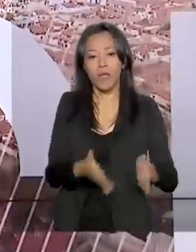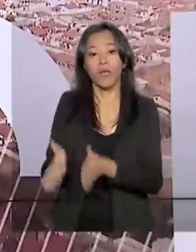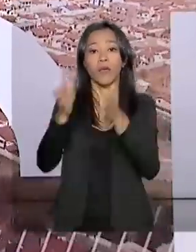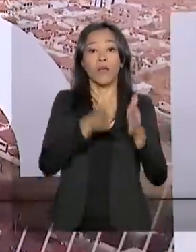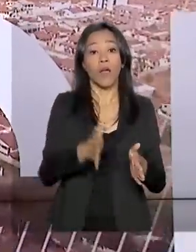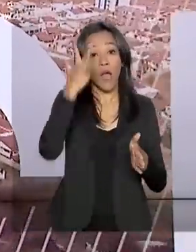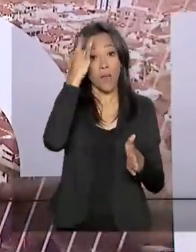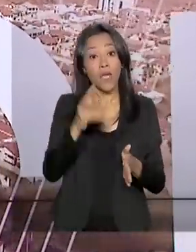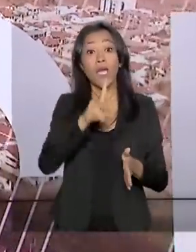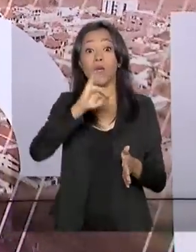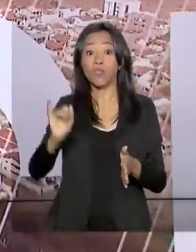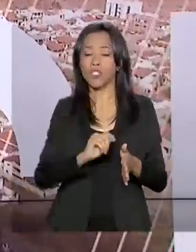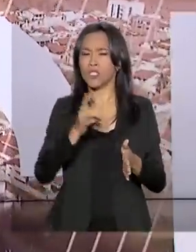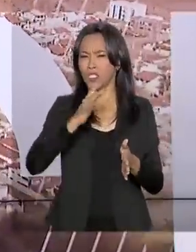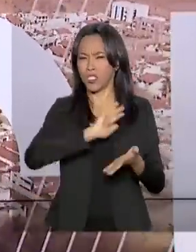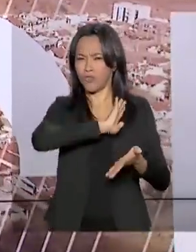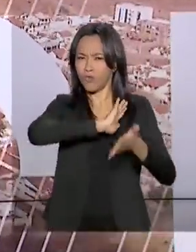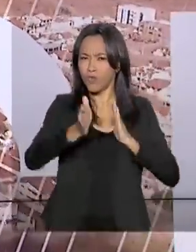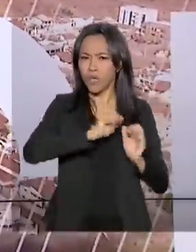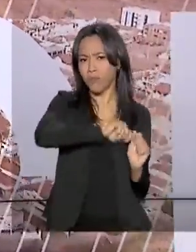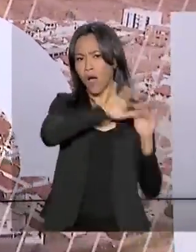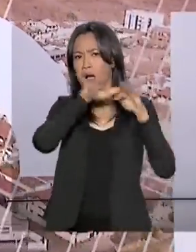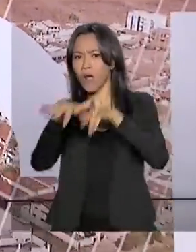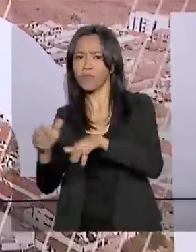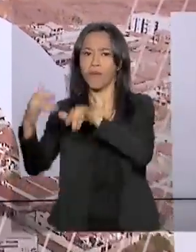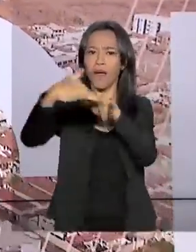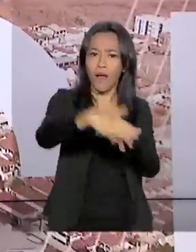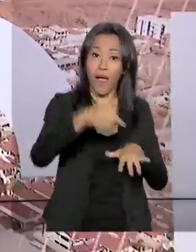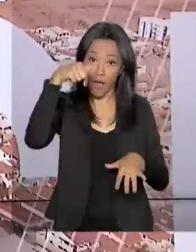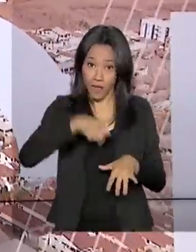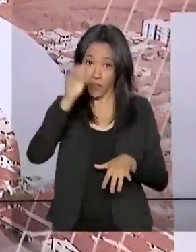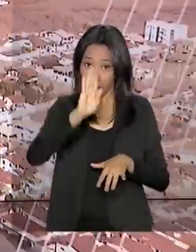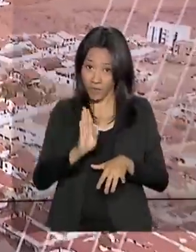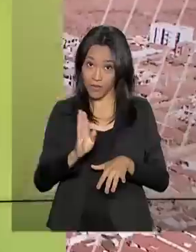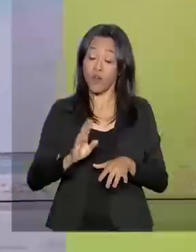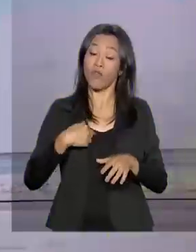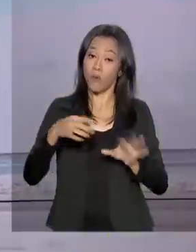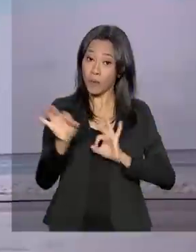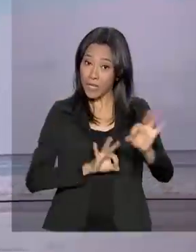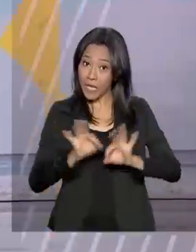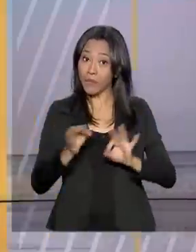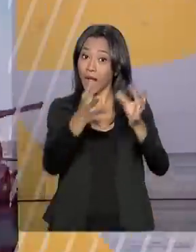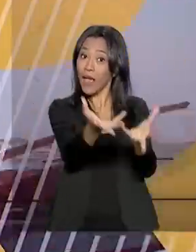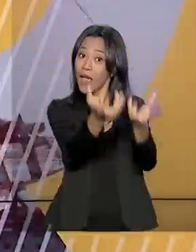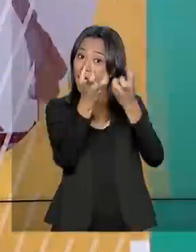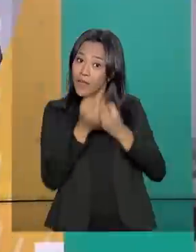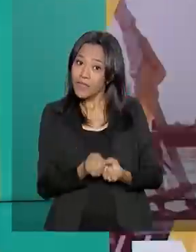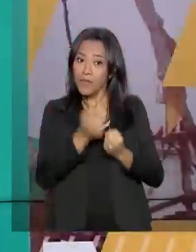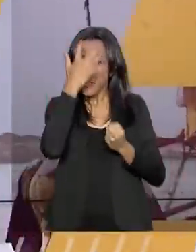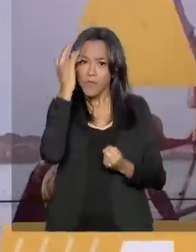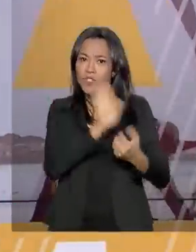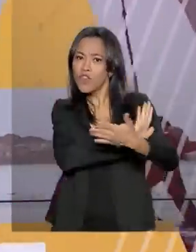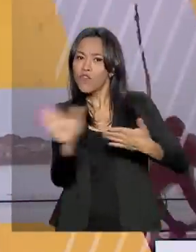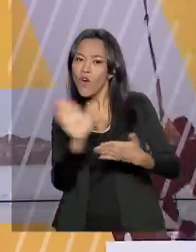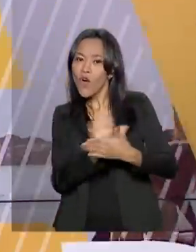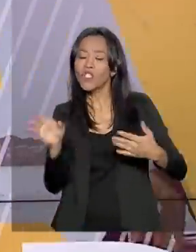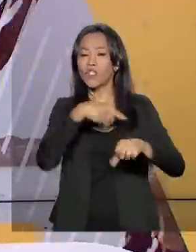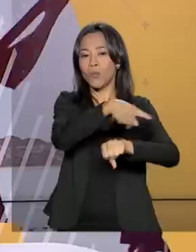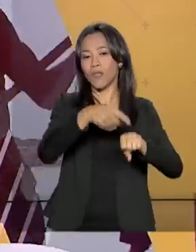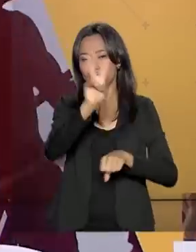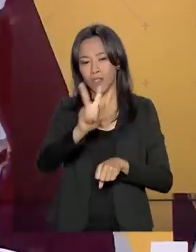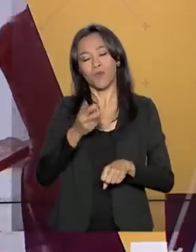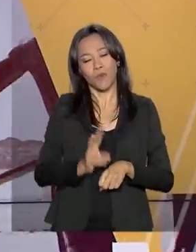o Dia Mundial dos Refugiados. Aqui no Brasil, a Operação Acolhida foi criada para receber venezuelanos que chegam pela fronteira com Roraima.